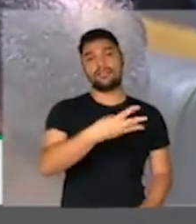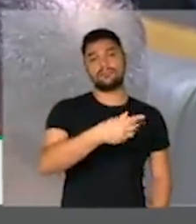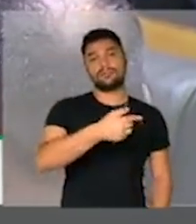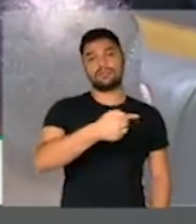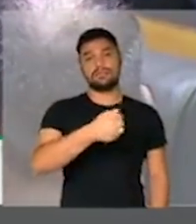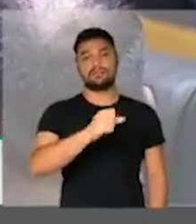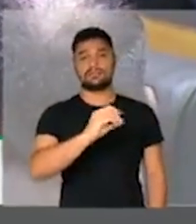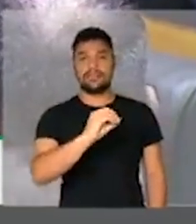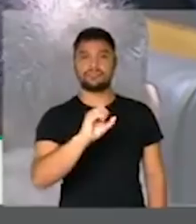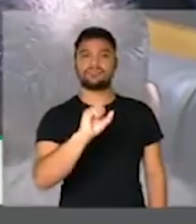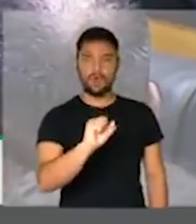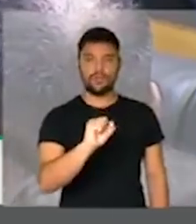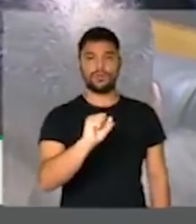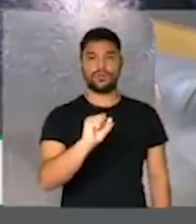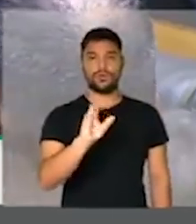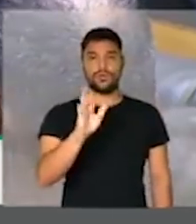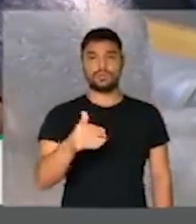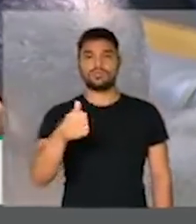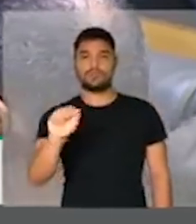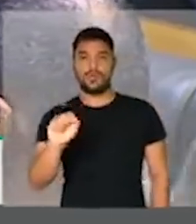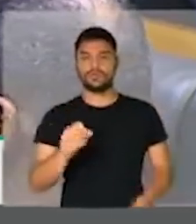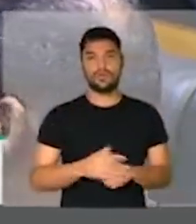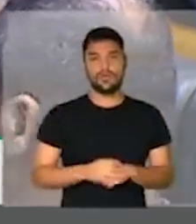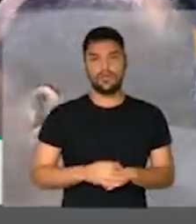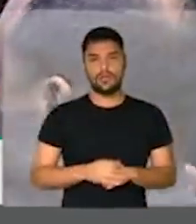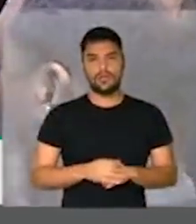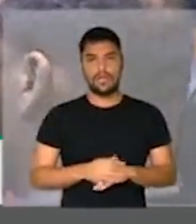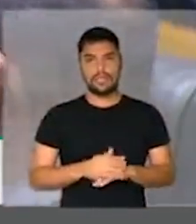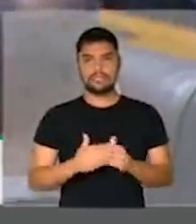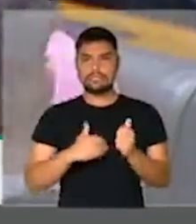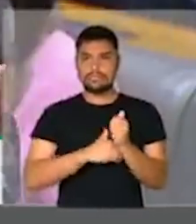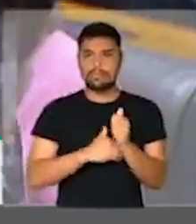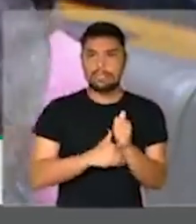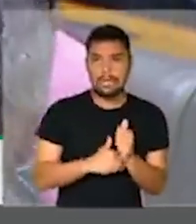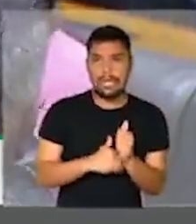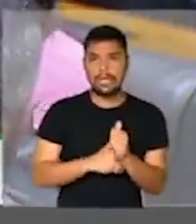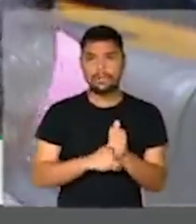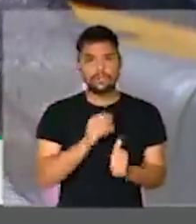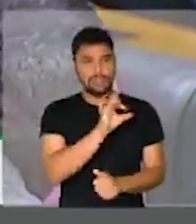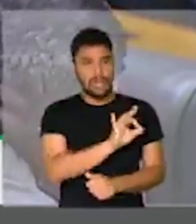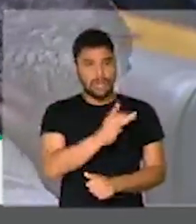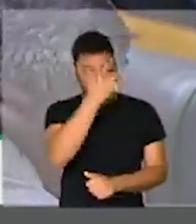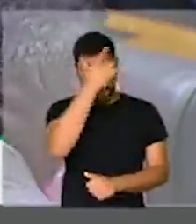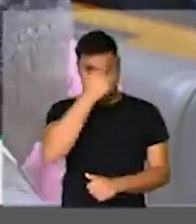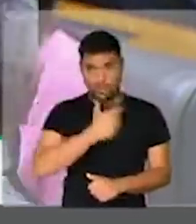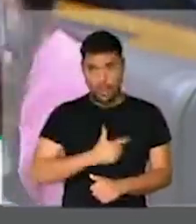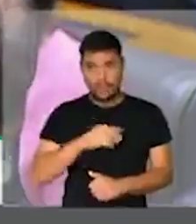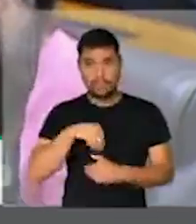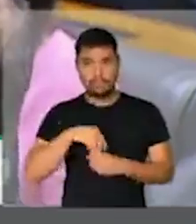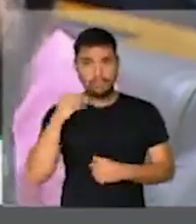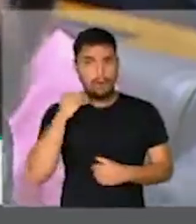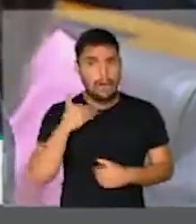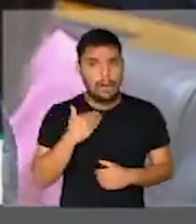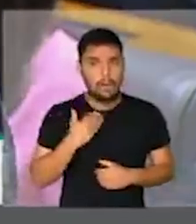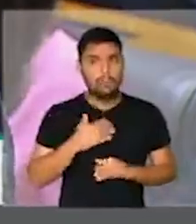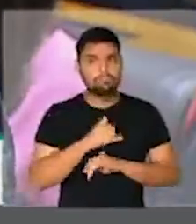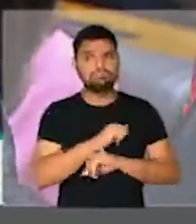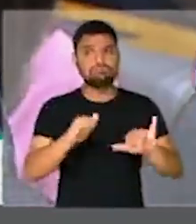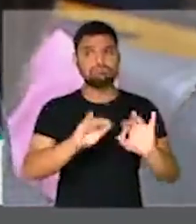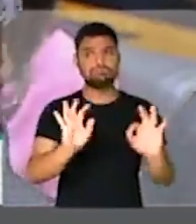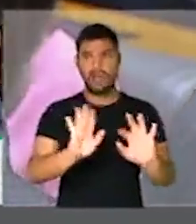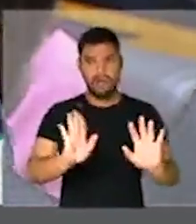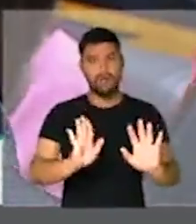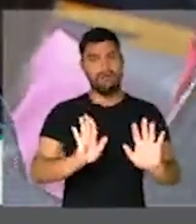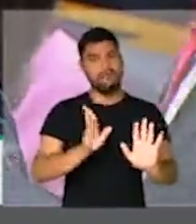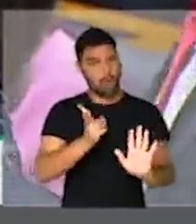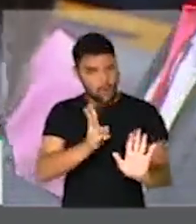2018. Não existe nenhuma quebra de sigilo bancário. E só lembrando aos parlamentares do PT, do